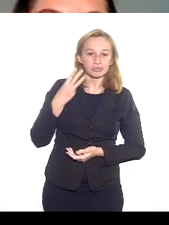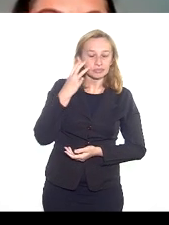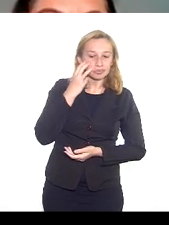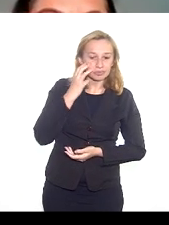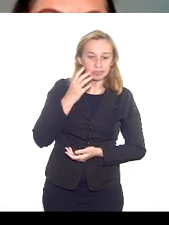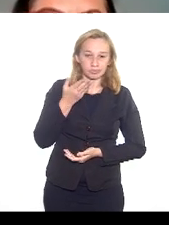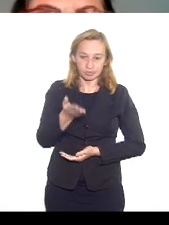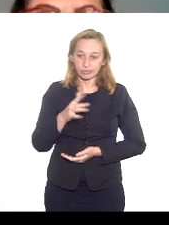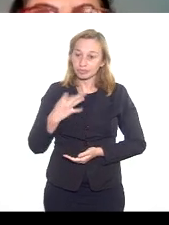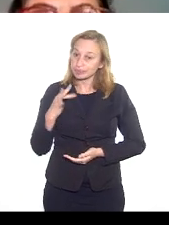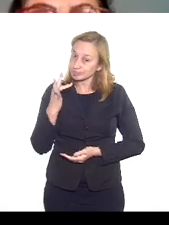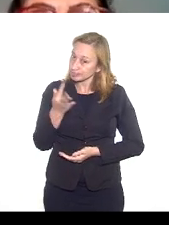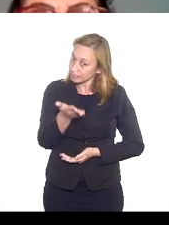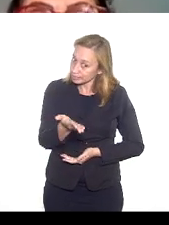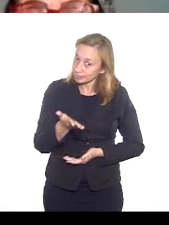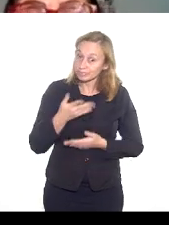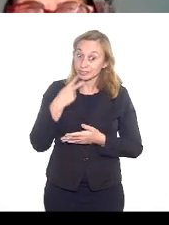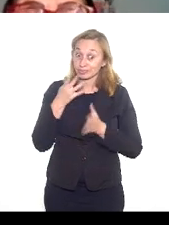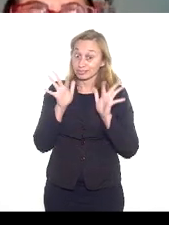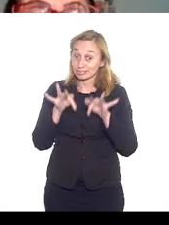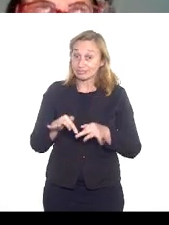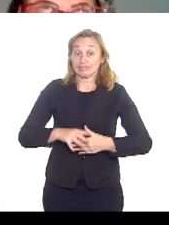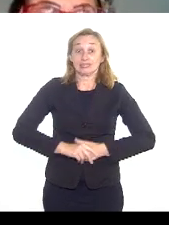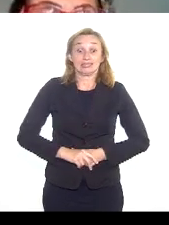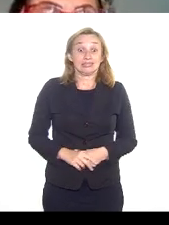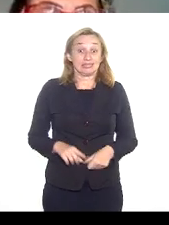a sua brevíssima consideração.